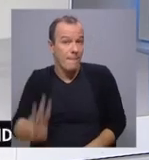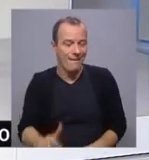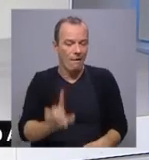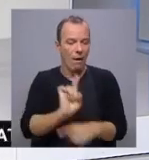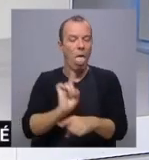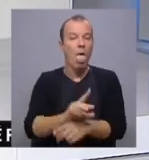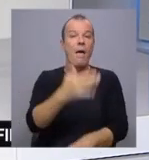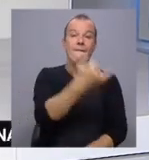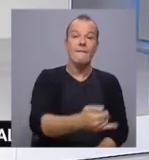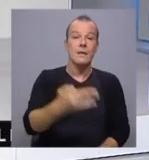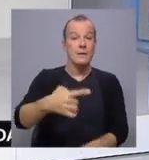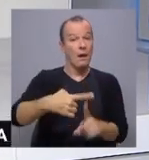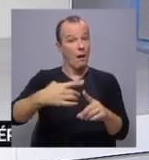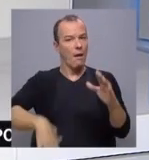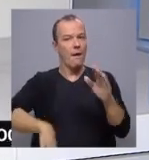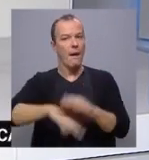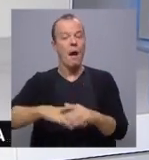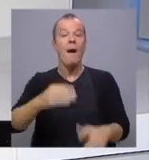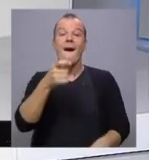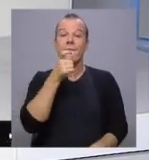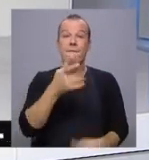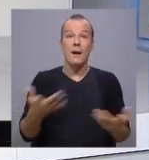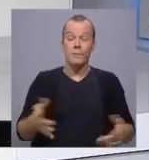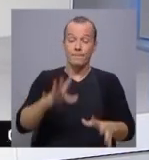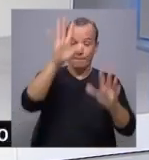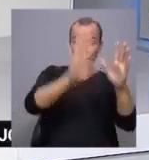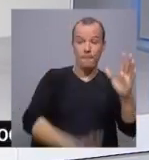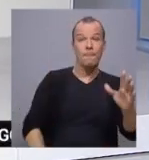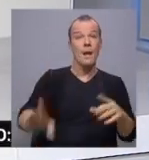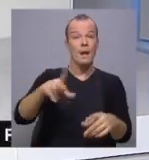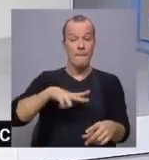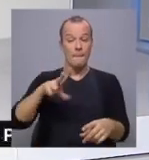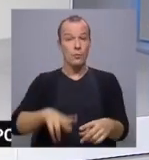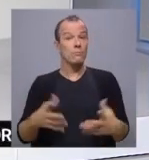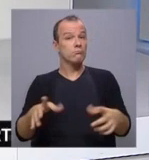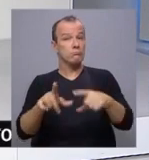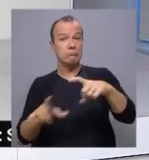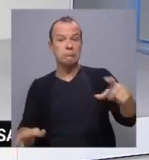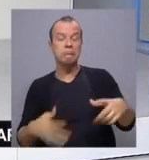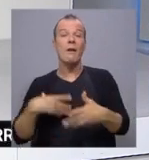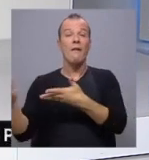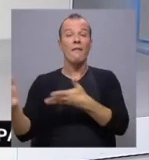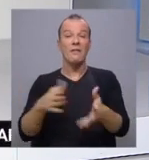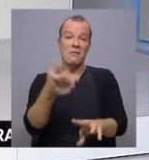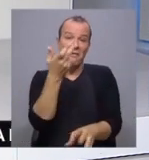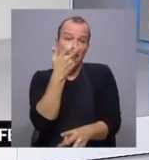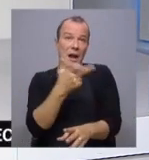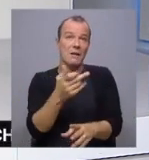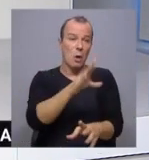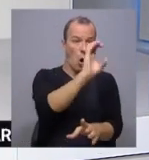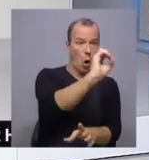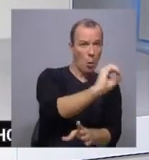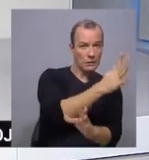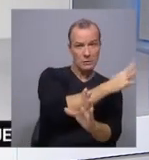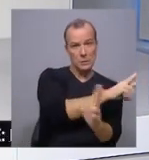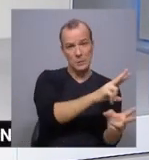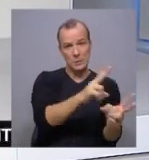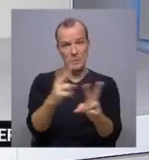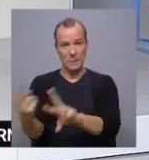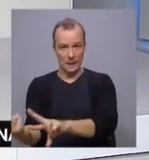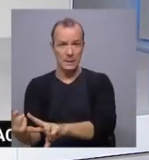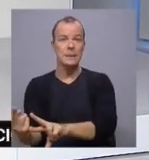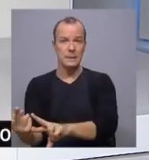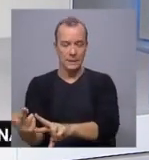também 27 graus para Faro. Em todo o território do continente o vento vai ser fraca moderado do quadrante oeste, ele vai superar